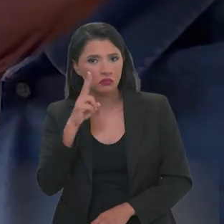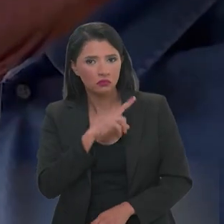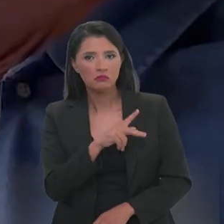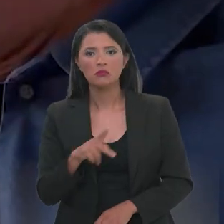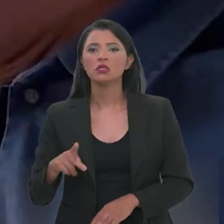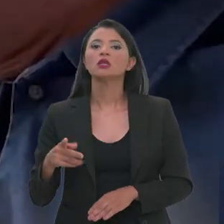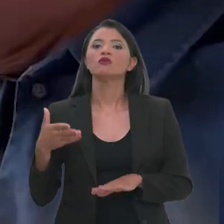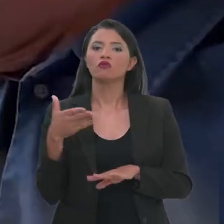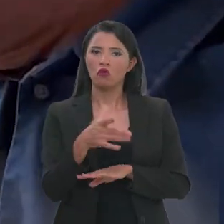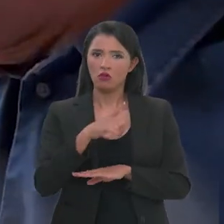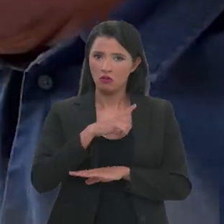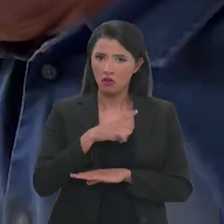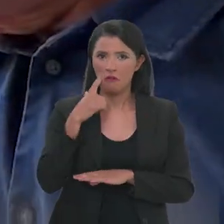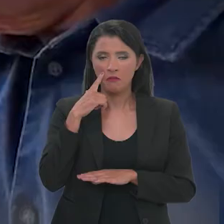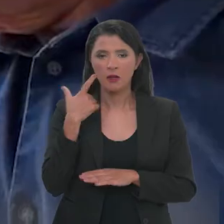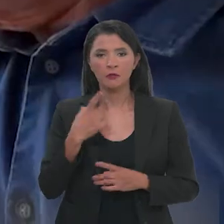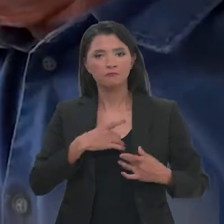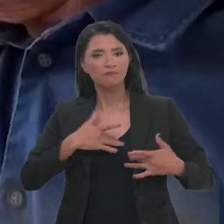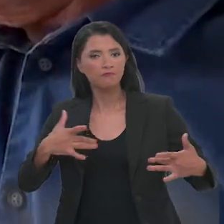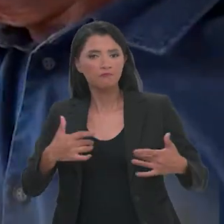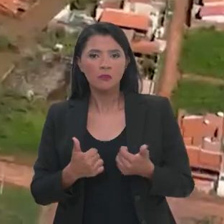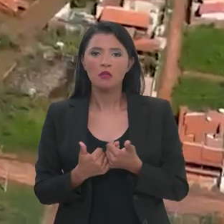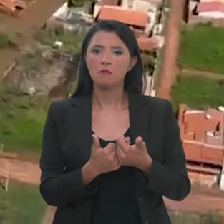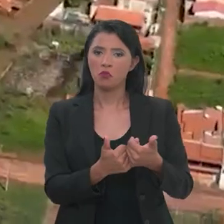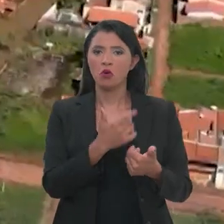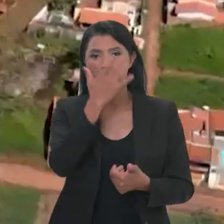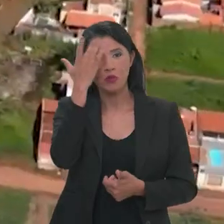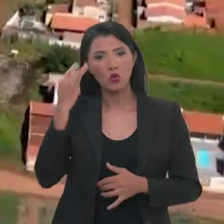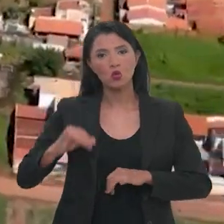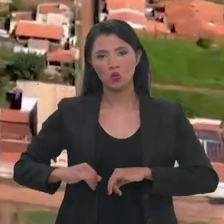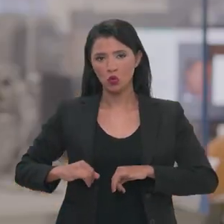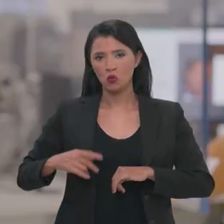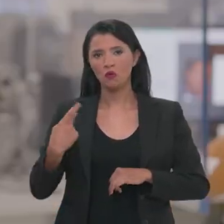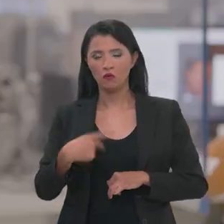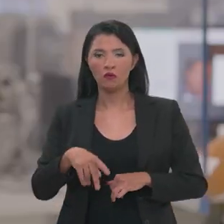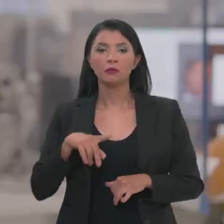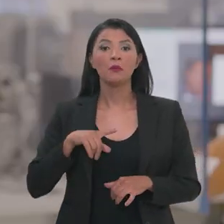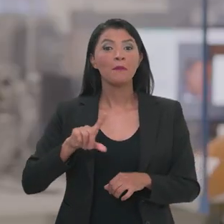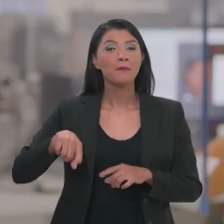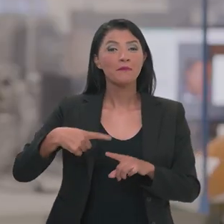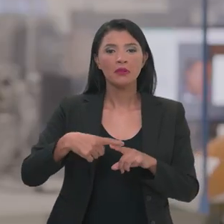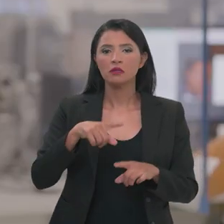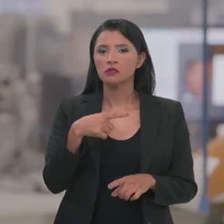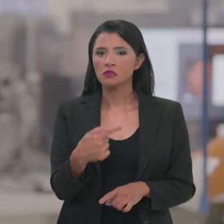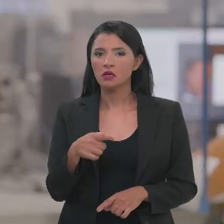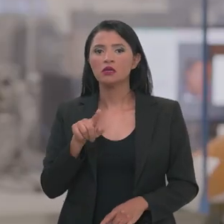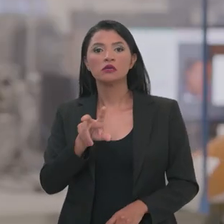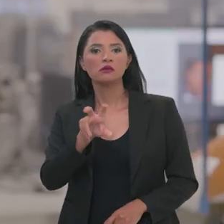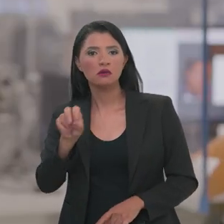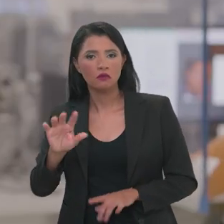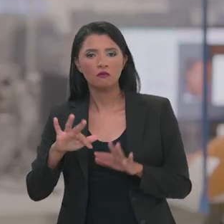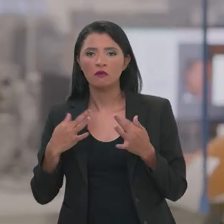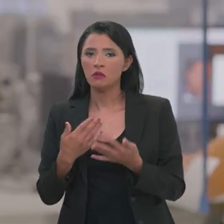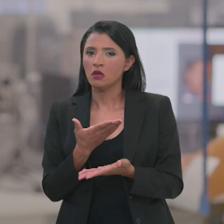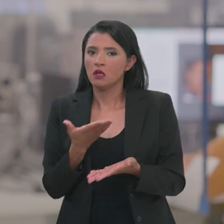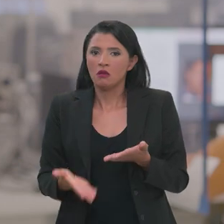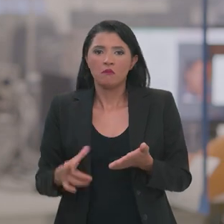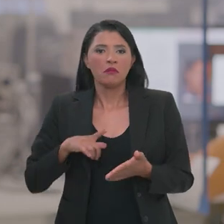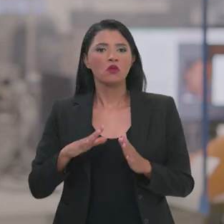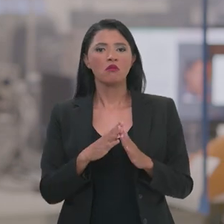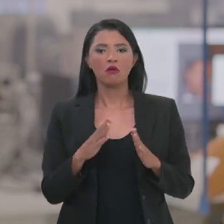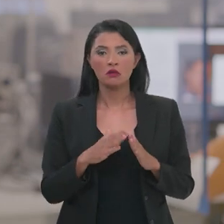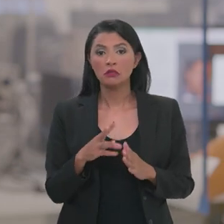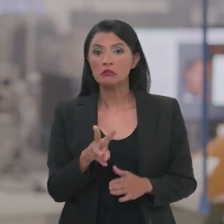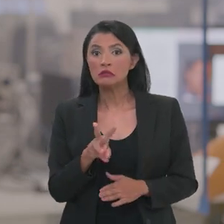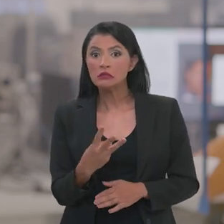Lula esteve lá para prestar solidariedade às vítimas das chuvas. Mais de 7.500 famílias estão desabrigadas e 35